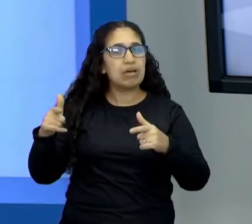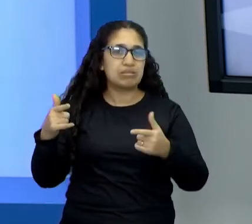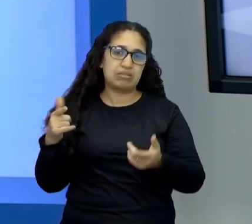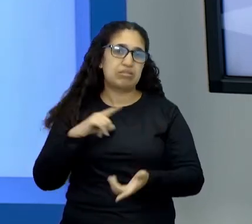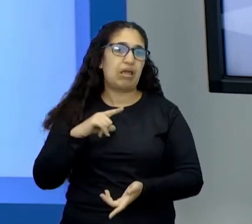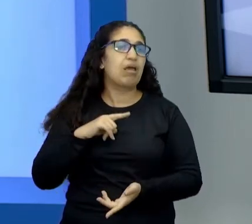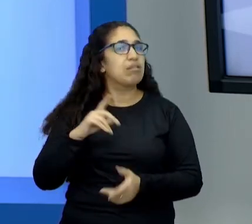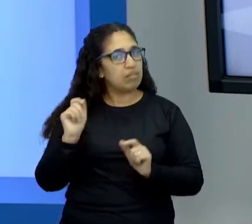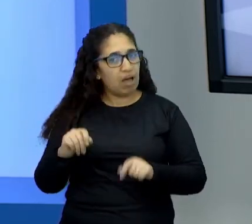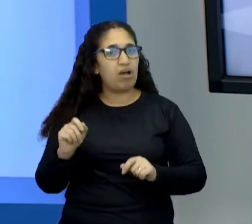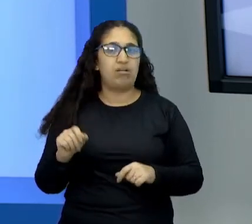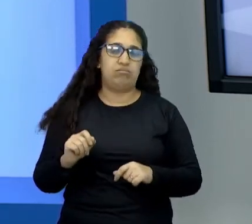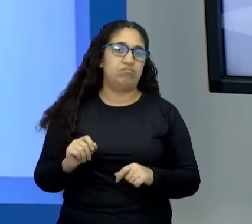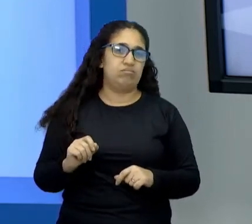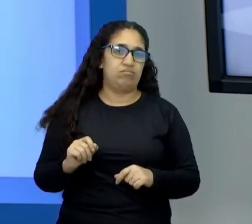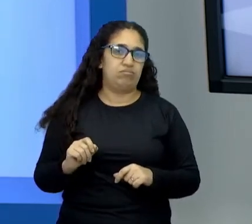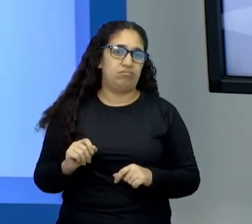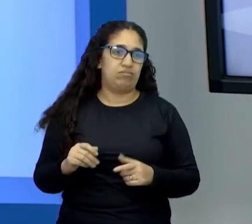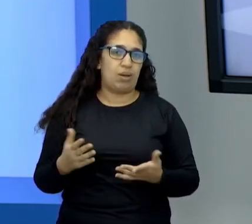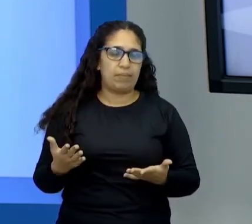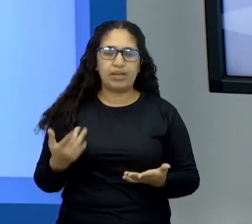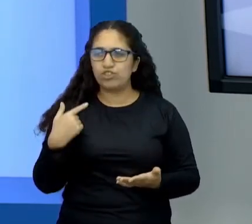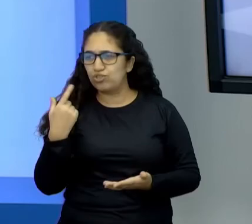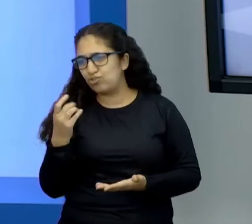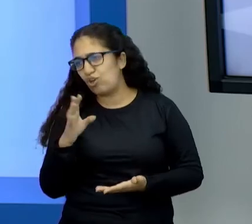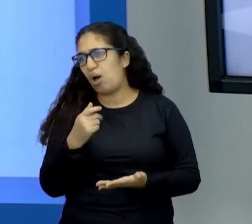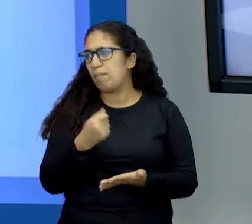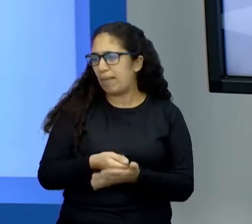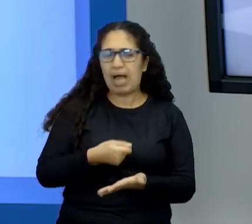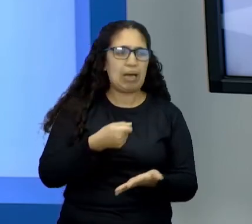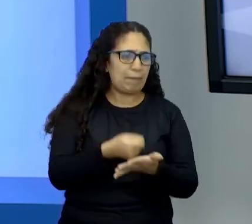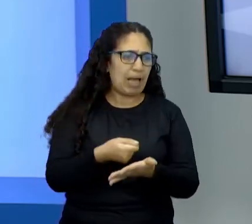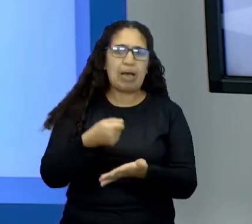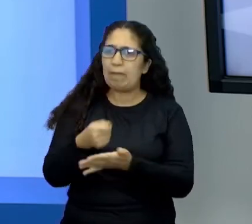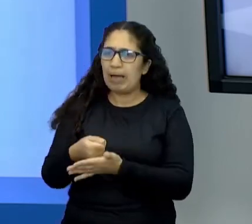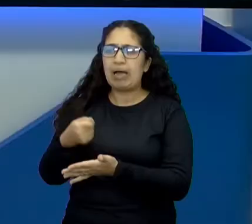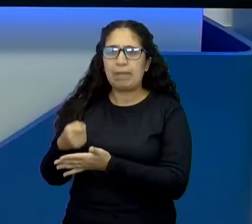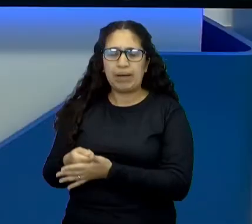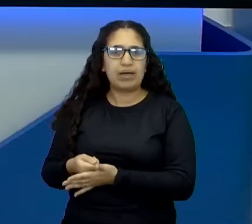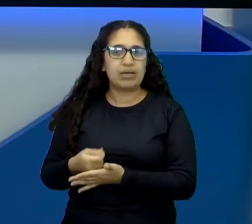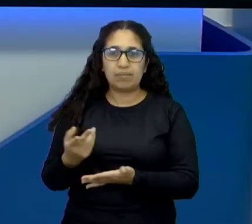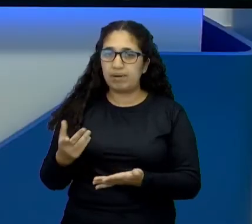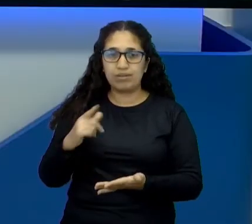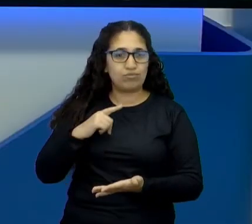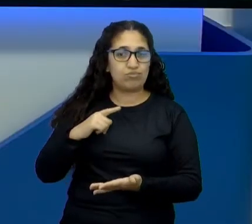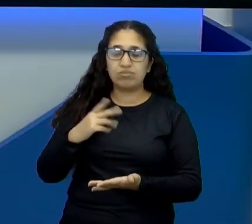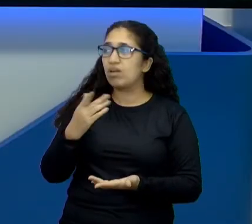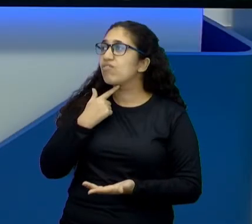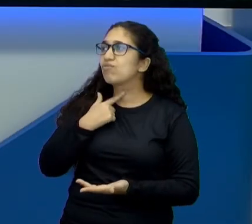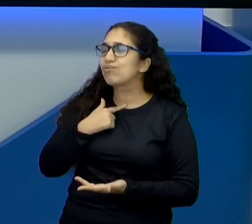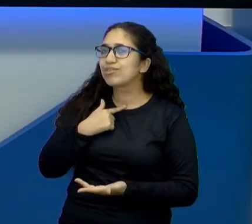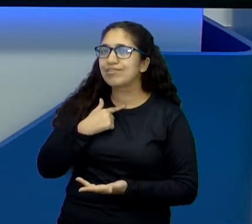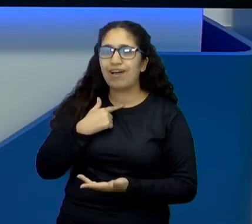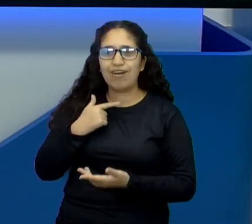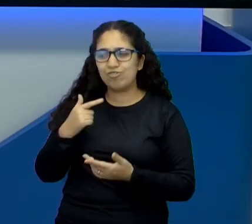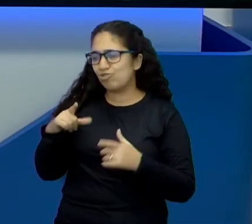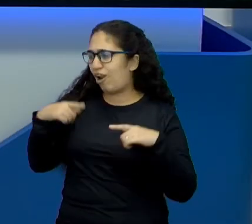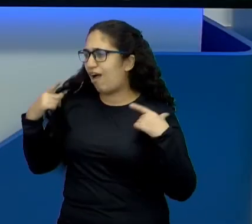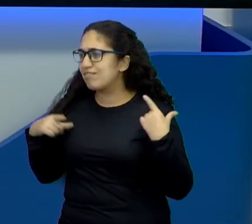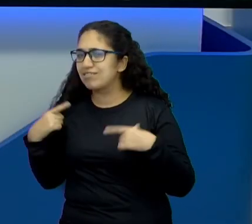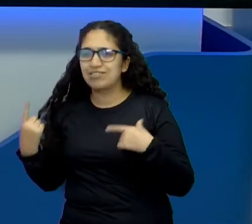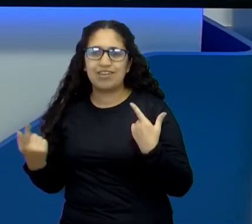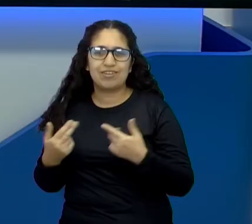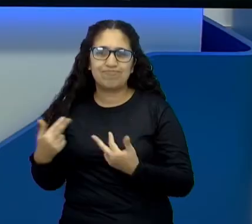Eu acho muito sofrido isso. A gente tá ali só pagando sempre aquelas mesmas contas e nunca tem um desejo, um lazer. Então, é Nunca